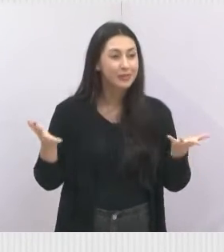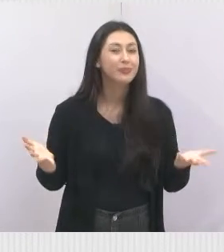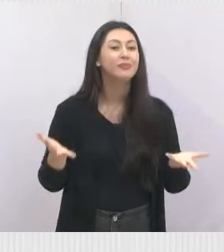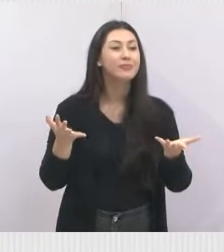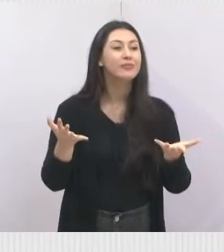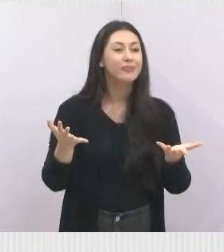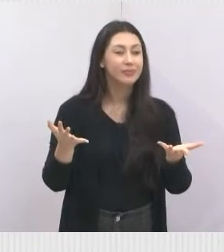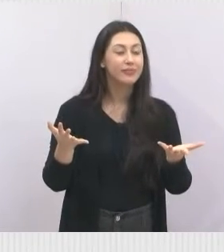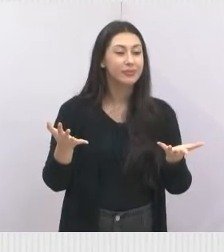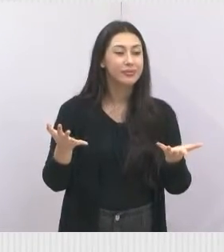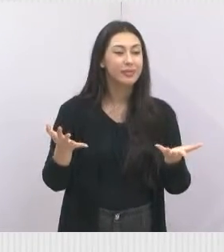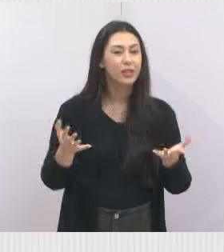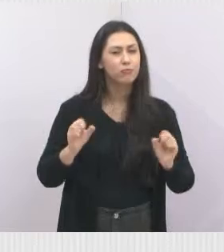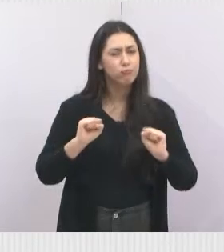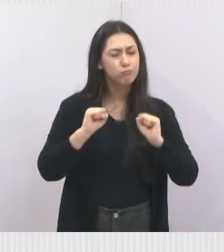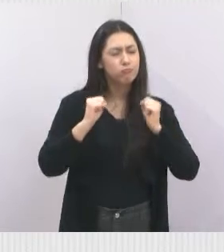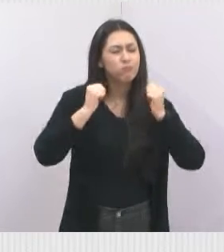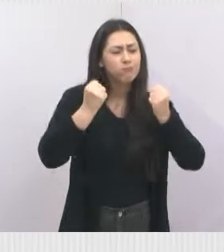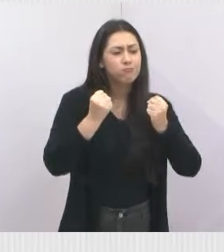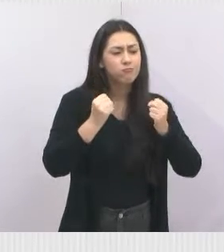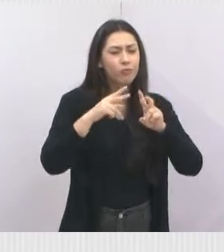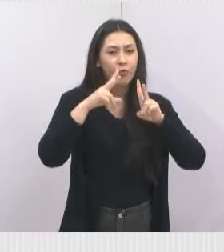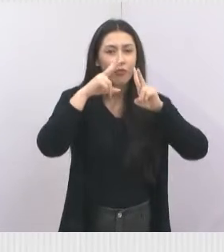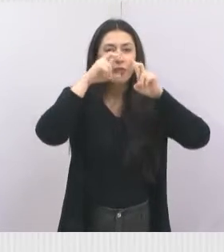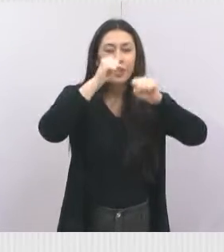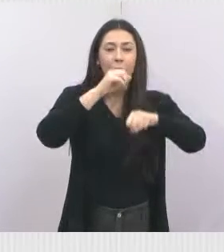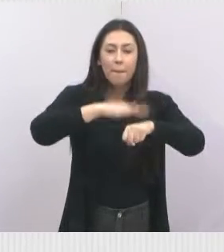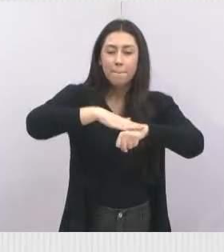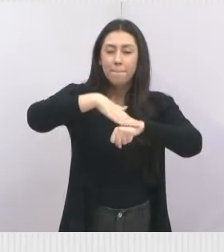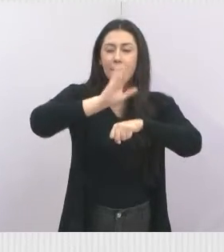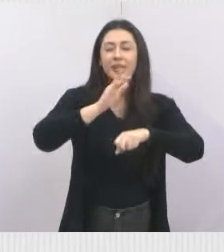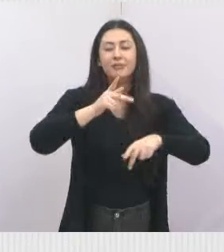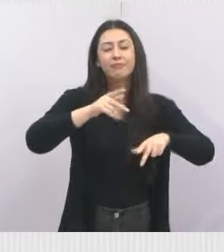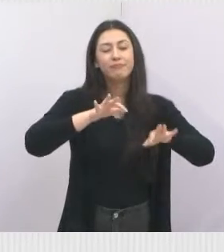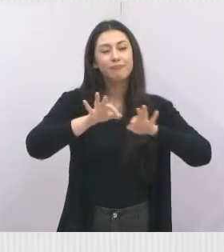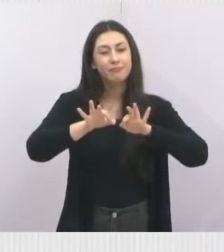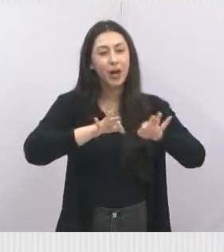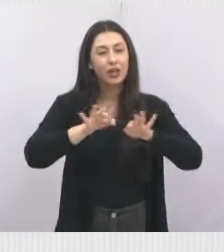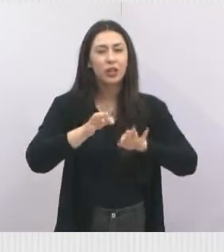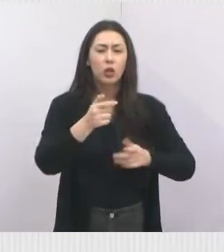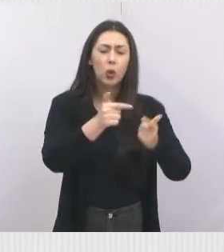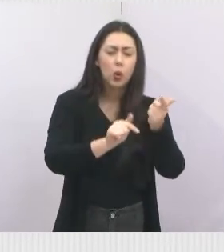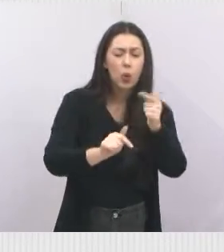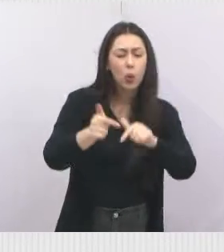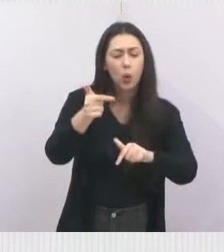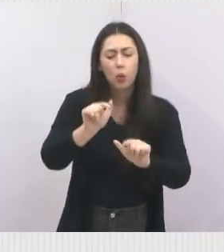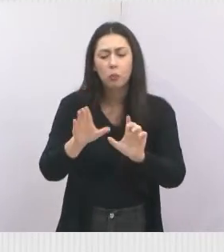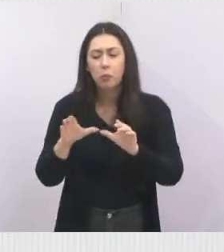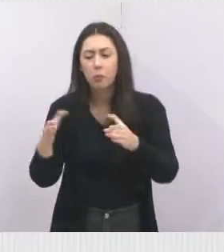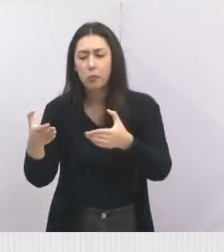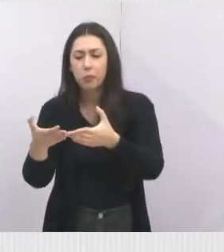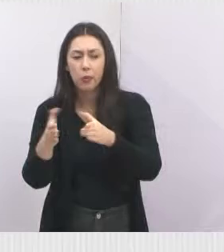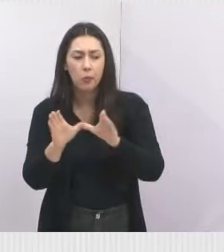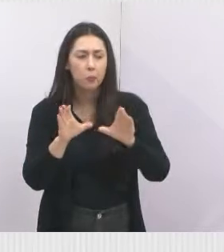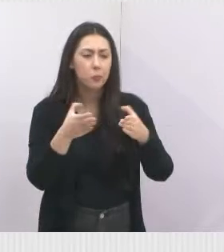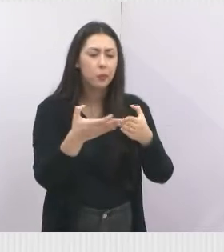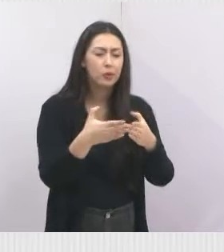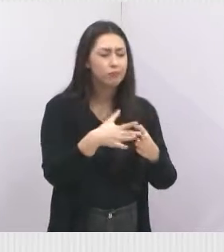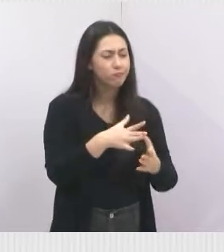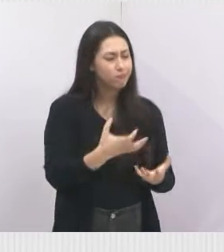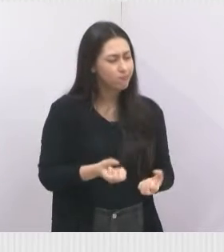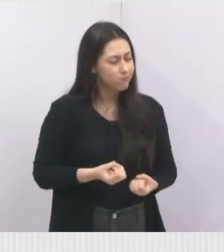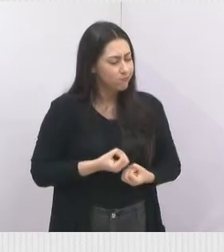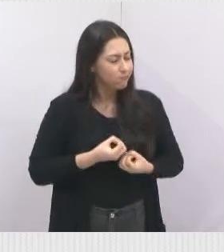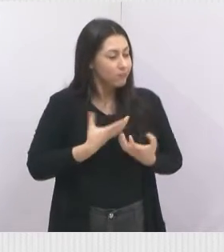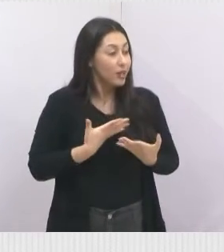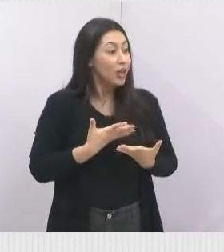e para que fortaleça cada vez mais esse projeto e outras comunidades se inspirem